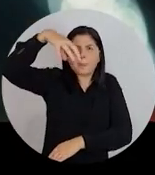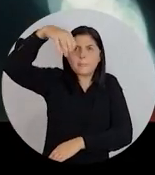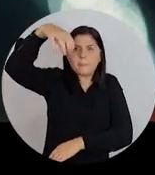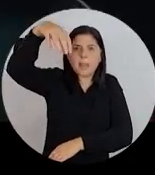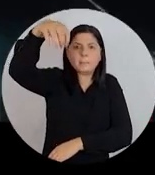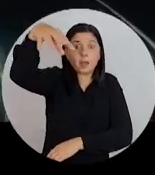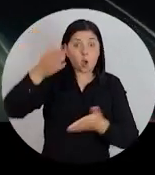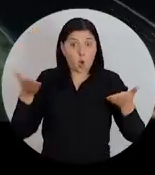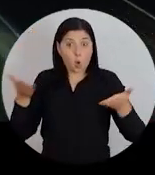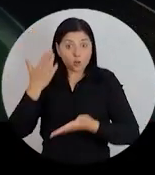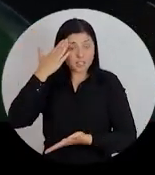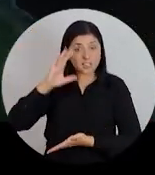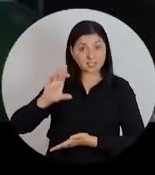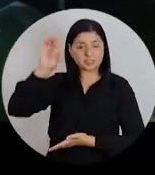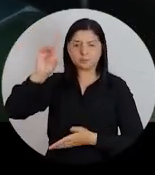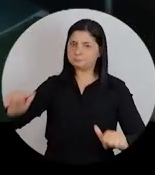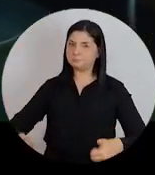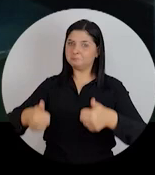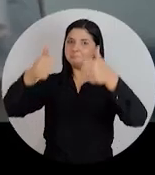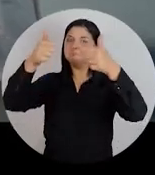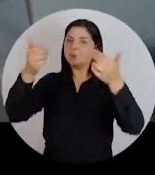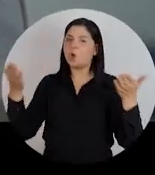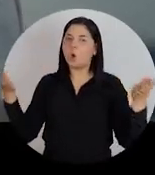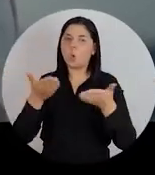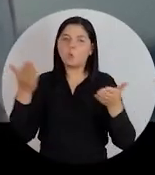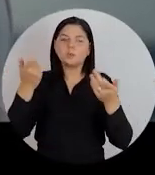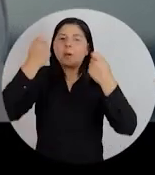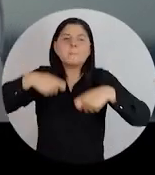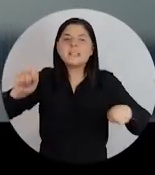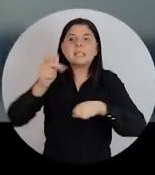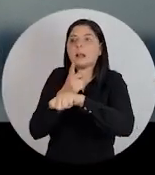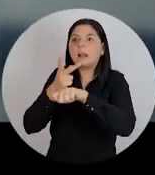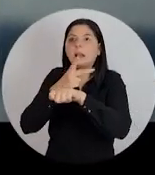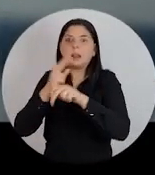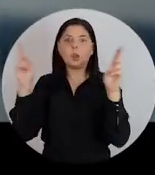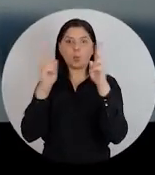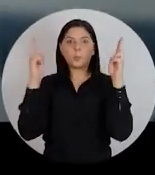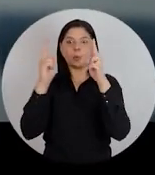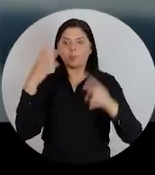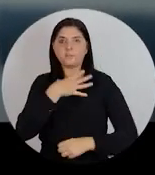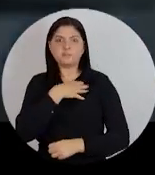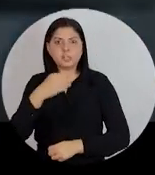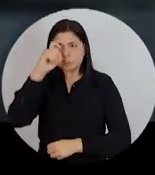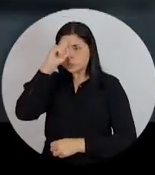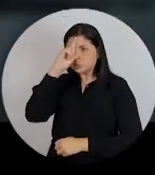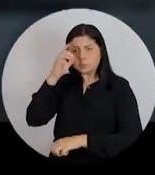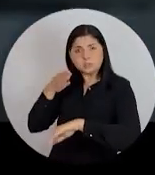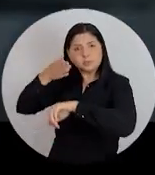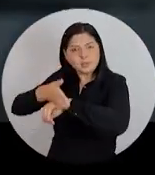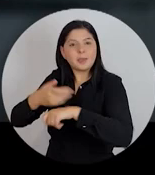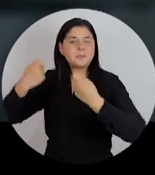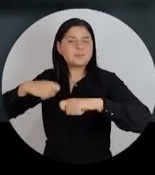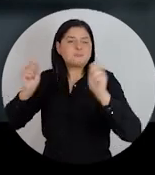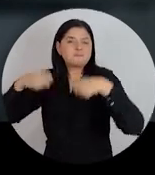acendendo assim. Hoje, graças a Deus, melhorou muito. Ah, hoje em dia já não tem mais que sair de ambulância com meu filho para ir no outro hospital fazer